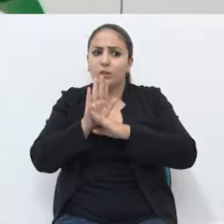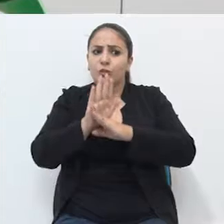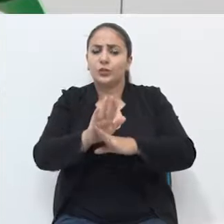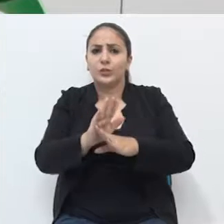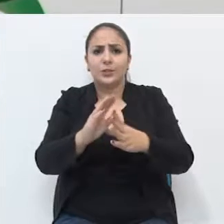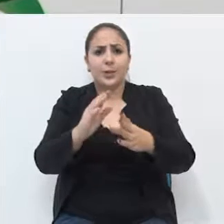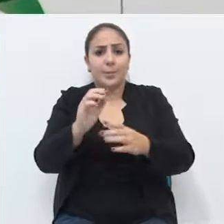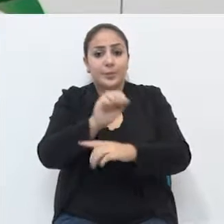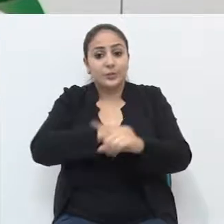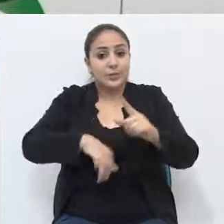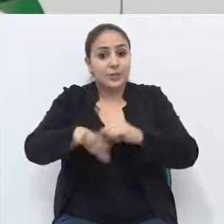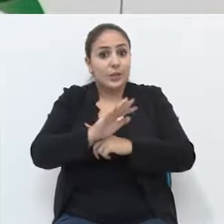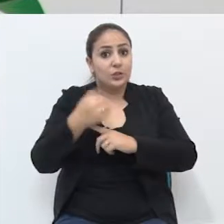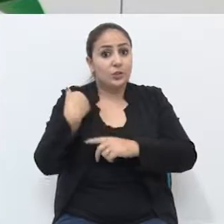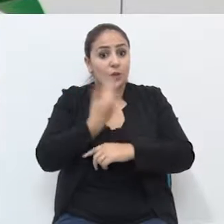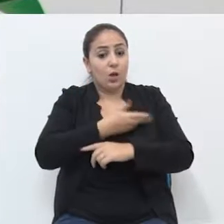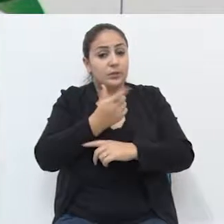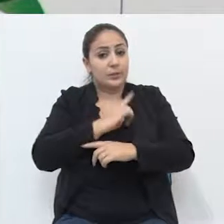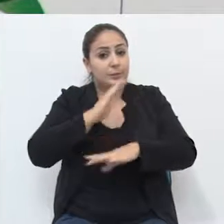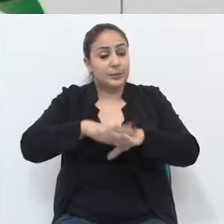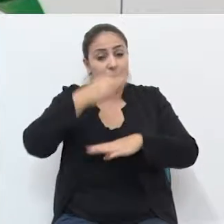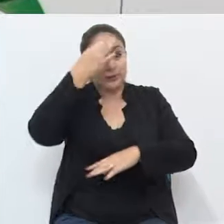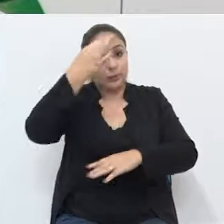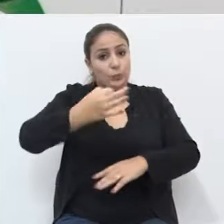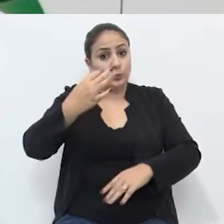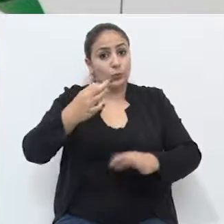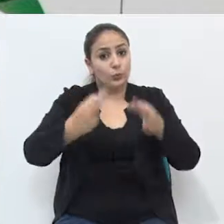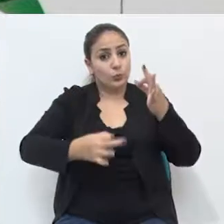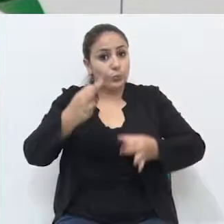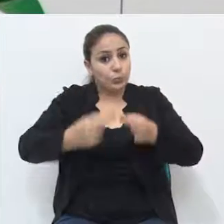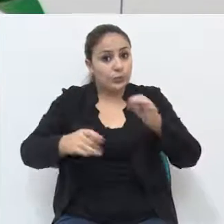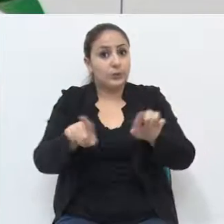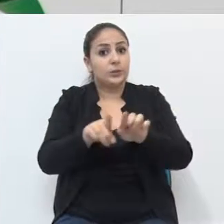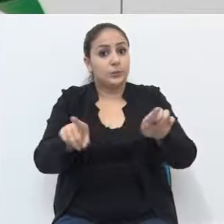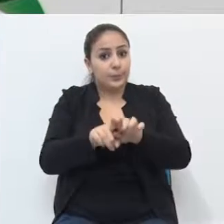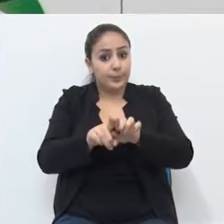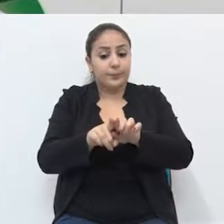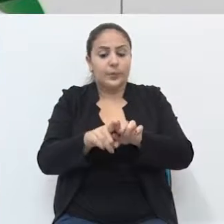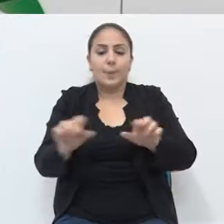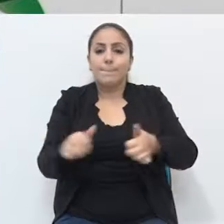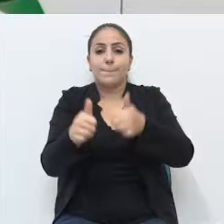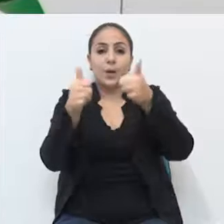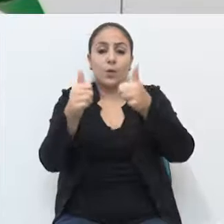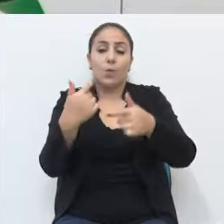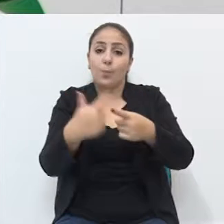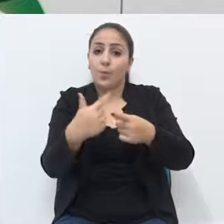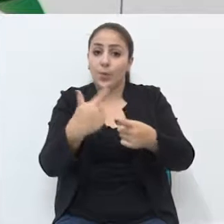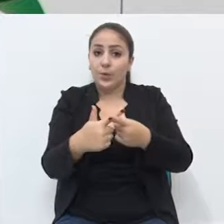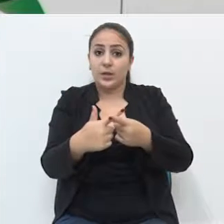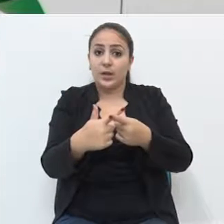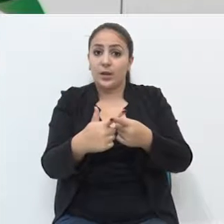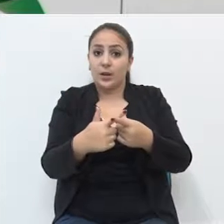contribui muito para a nossa sociedade, para que nós tenhamos uma sociedade mais digna, mais justa e melhor, porque o esporte